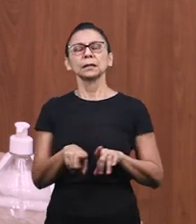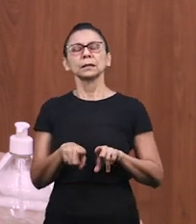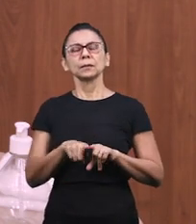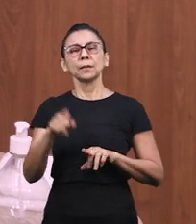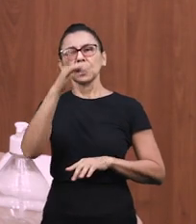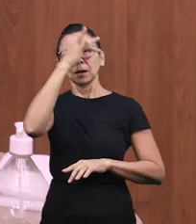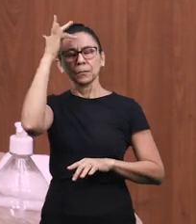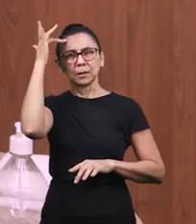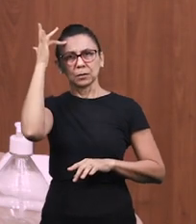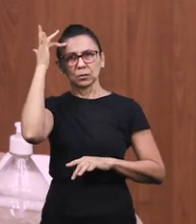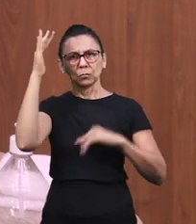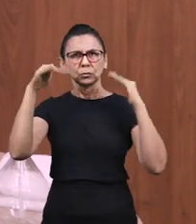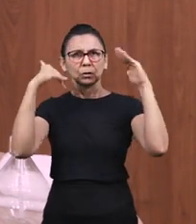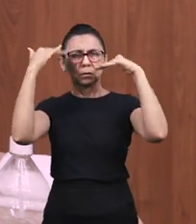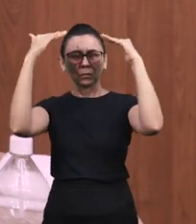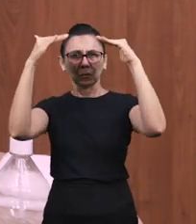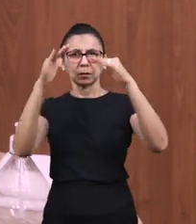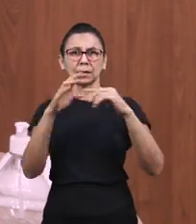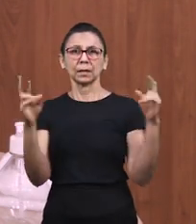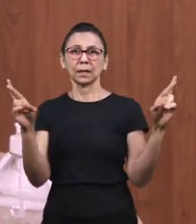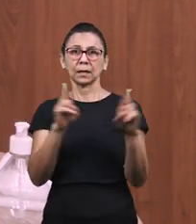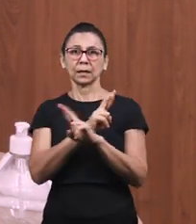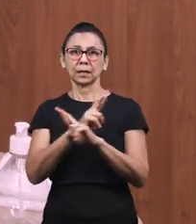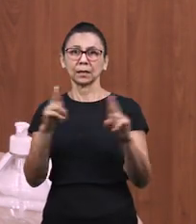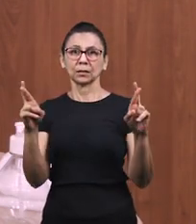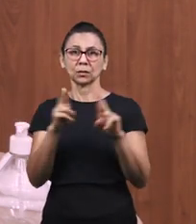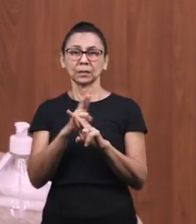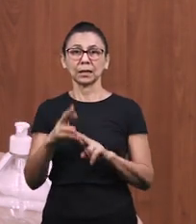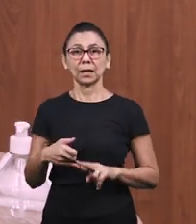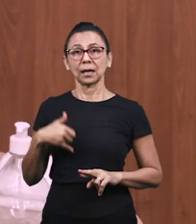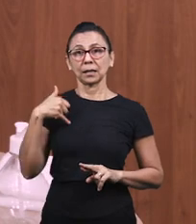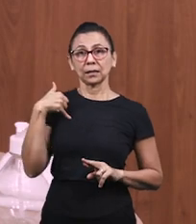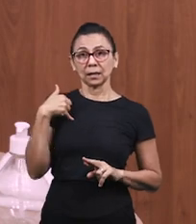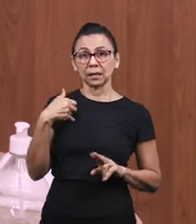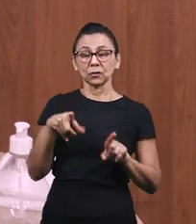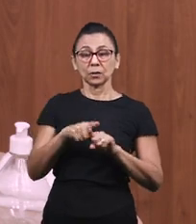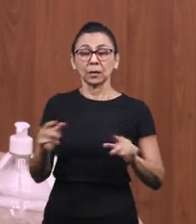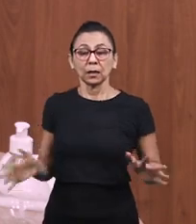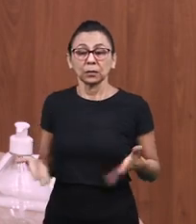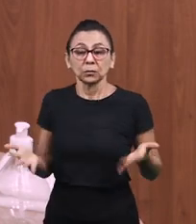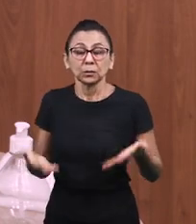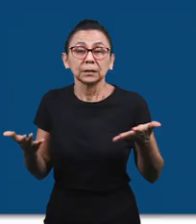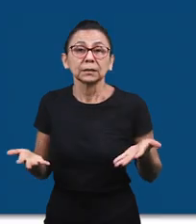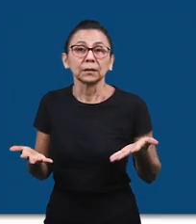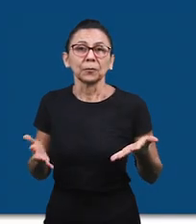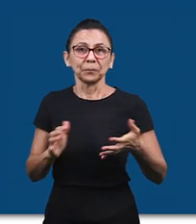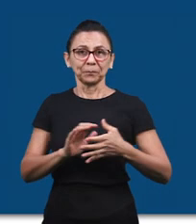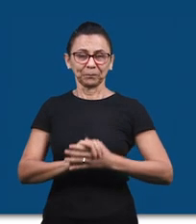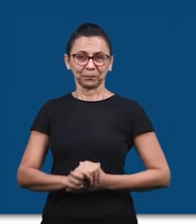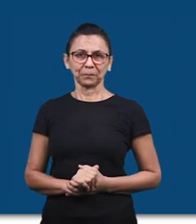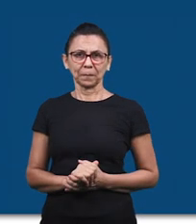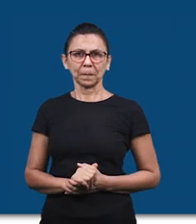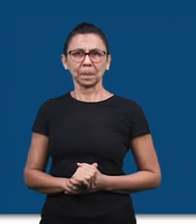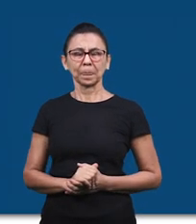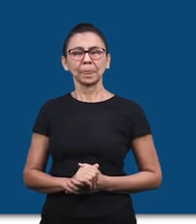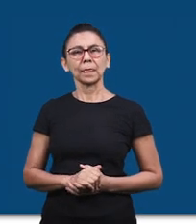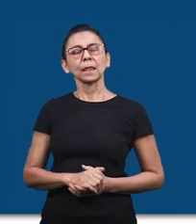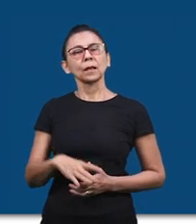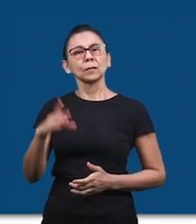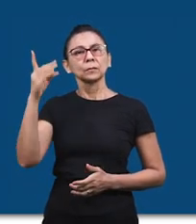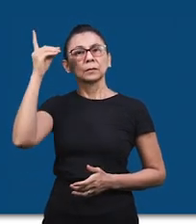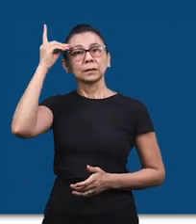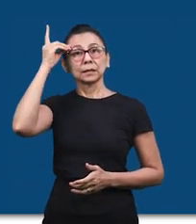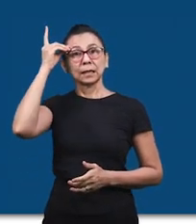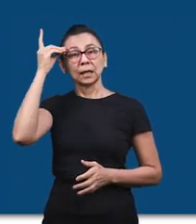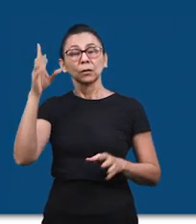da pessoa está relacionado ao grau e à estimulação recebida. A síndrome de Down também